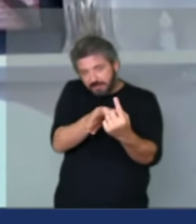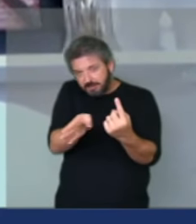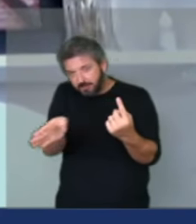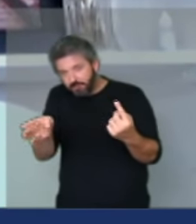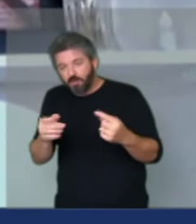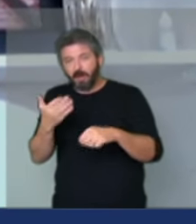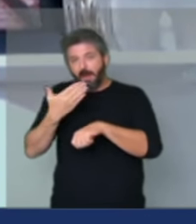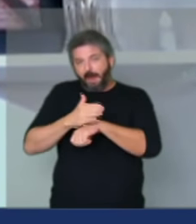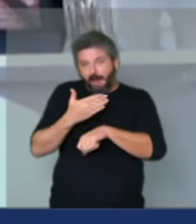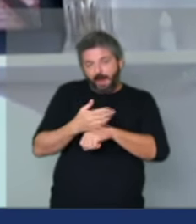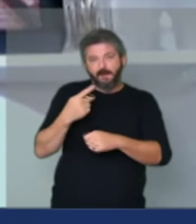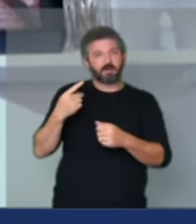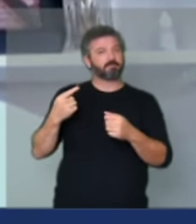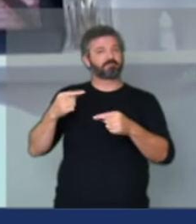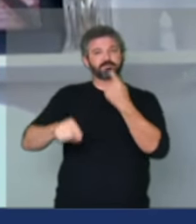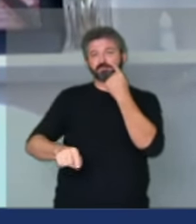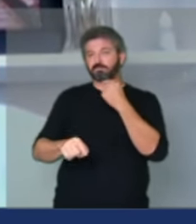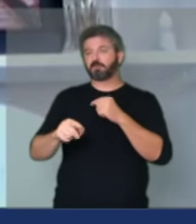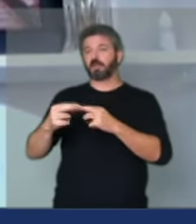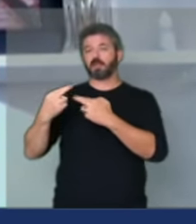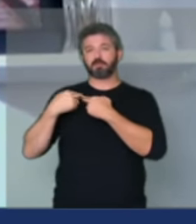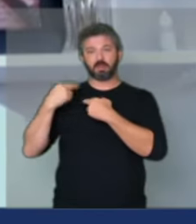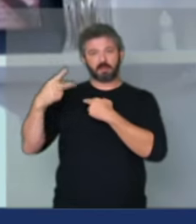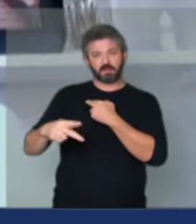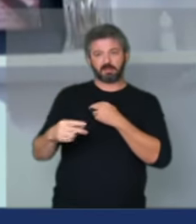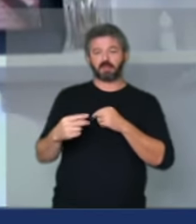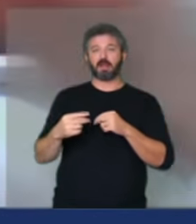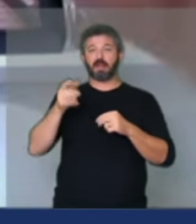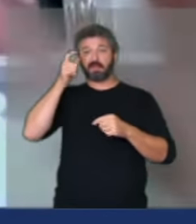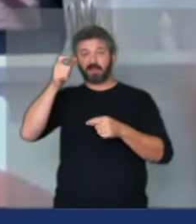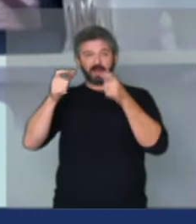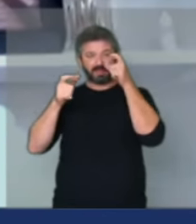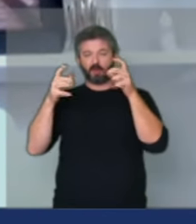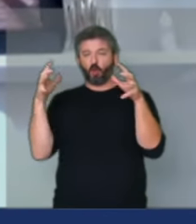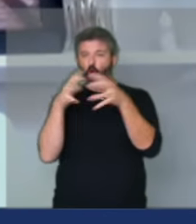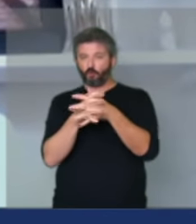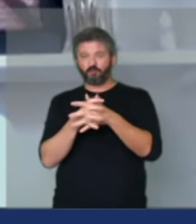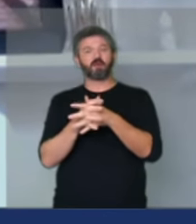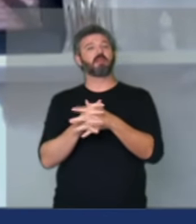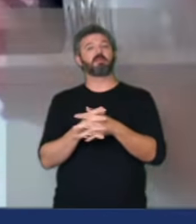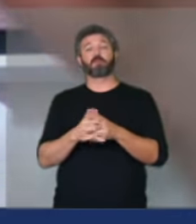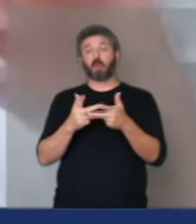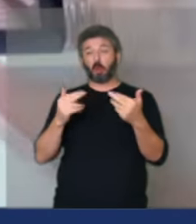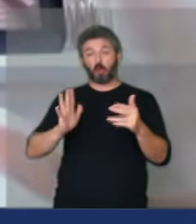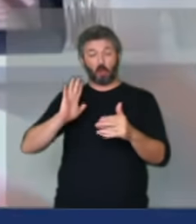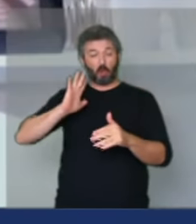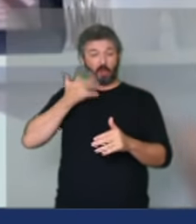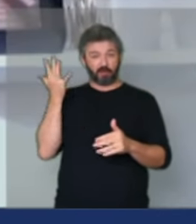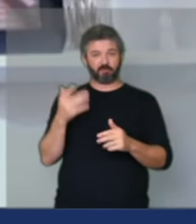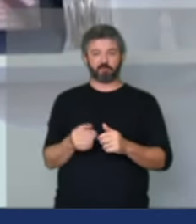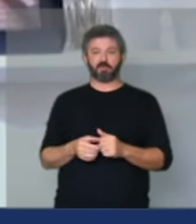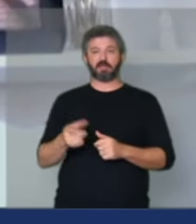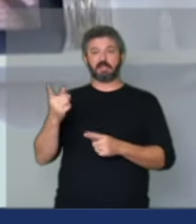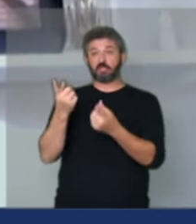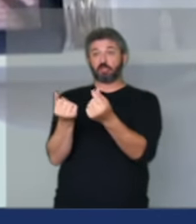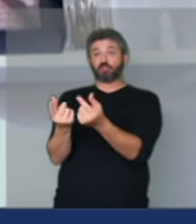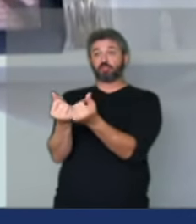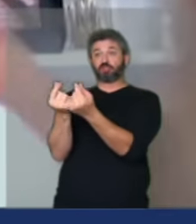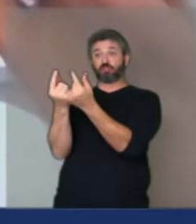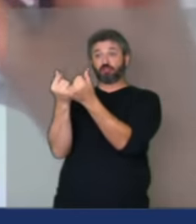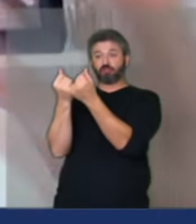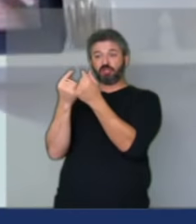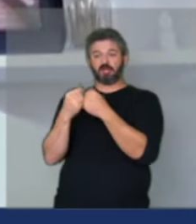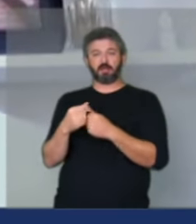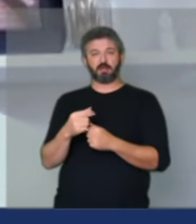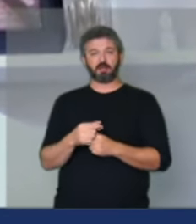prática incompatível o conflito de interesse tudo que não presta nessa dinheirama que